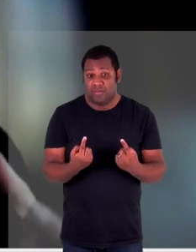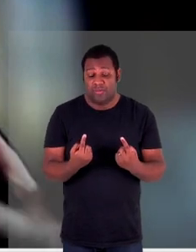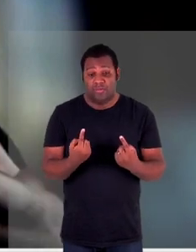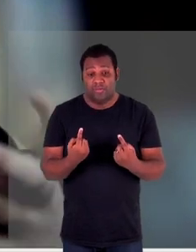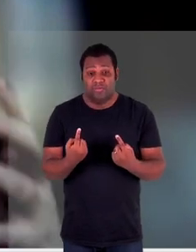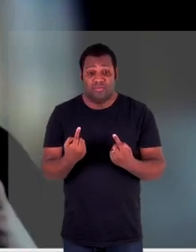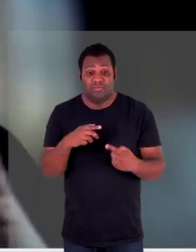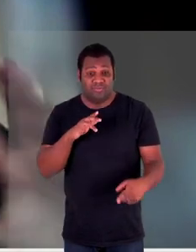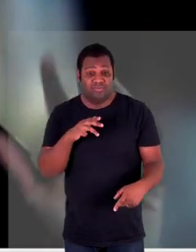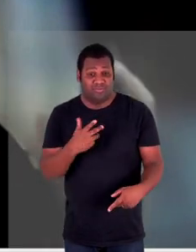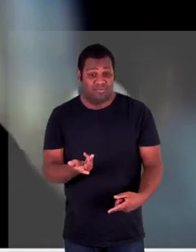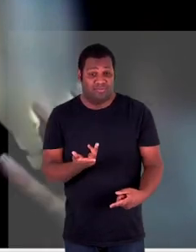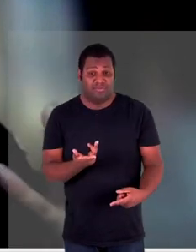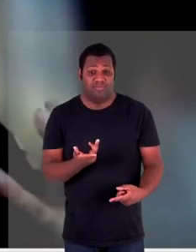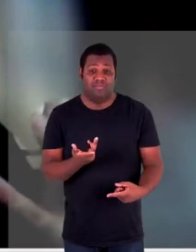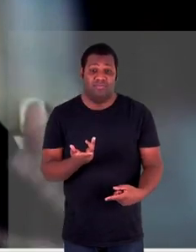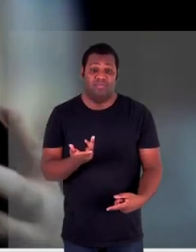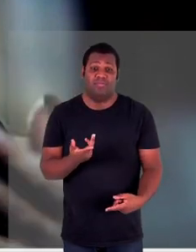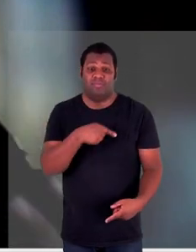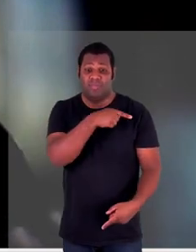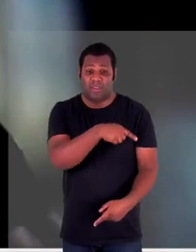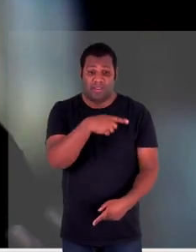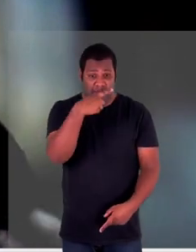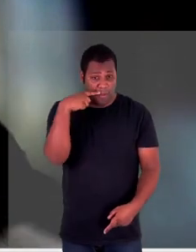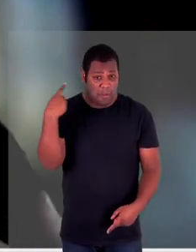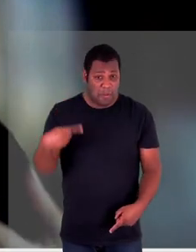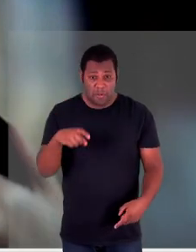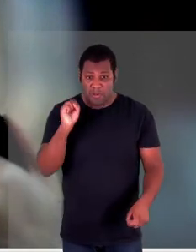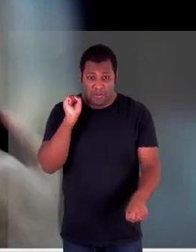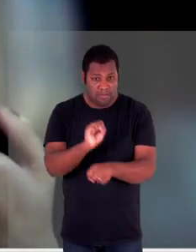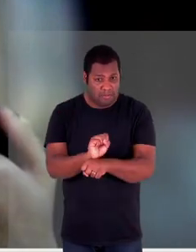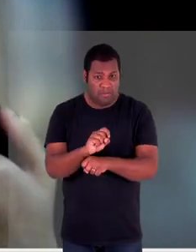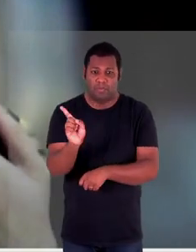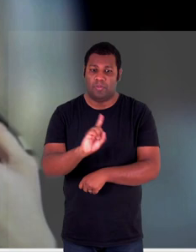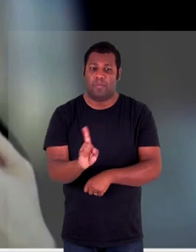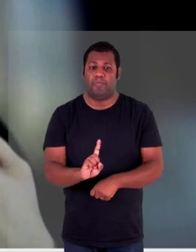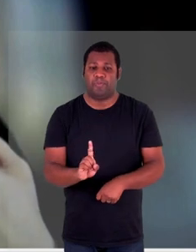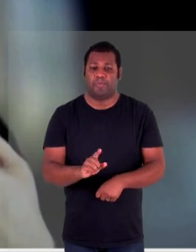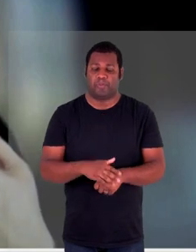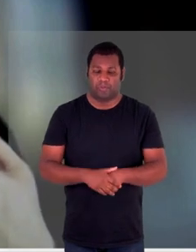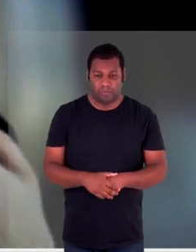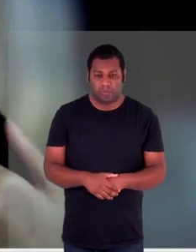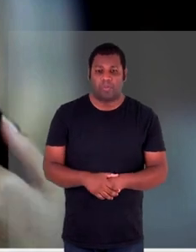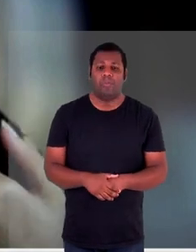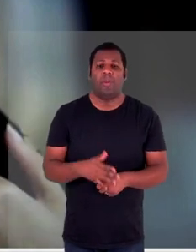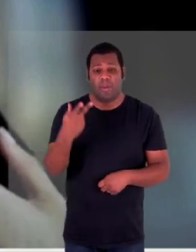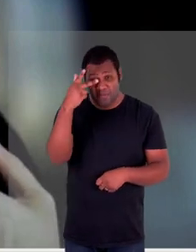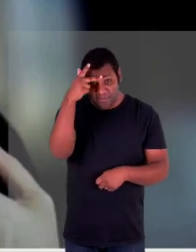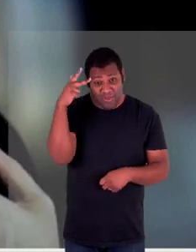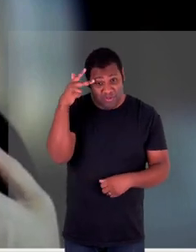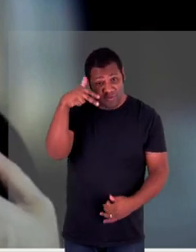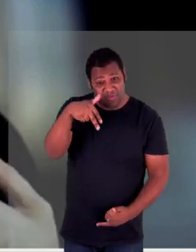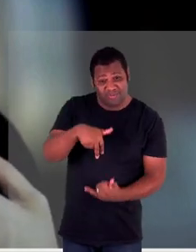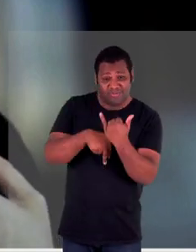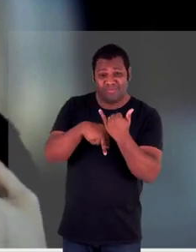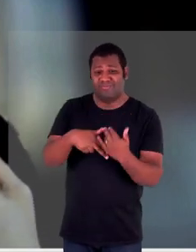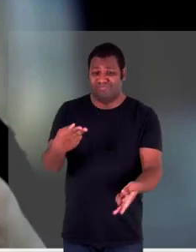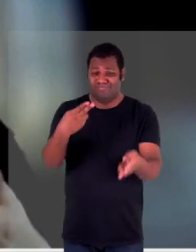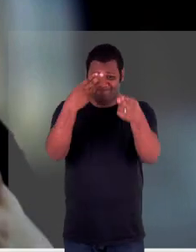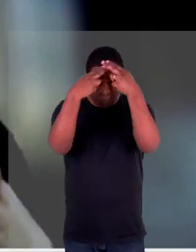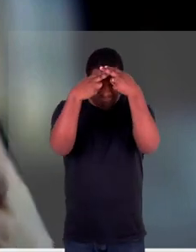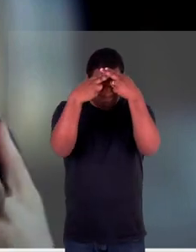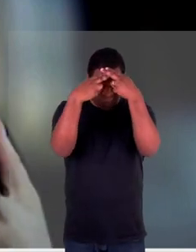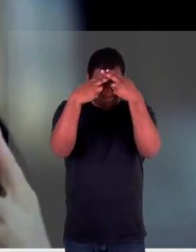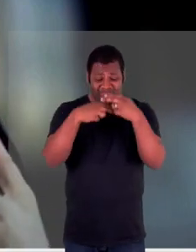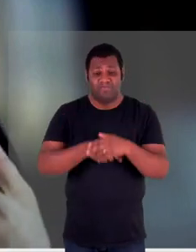gente fica com essa enorme variedade de vítimas que tem diversos traumas distintos porque você